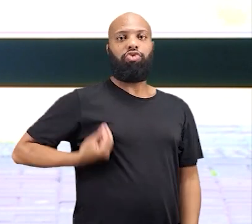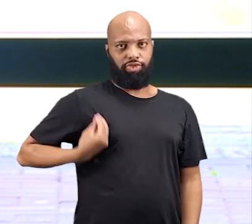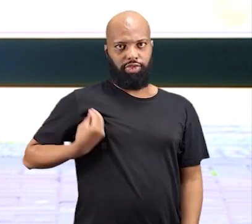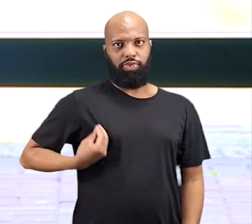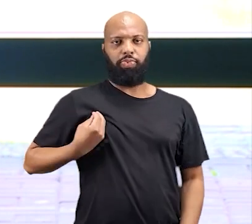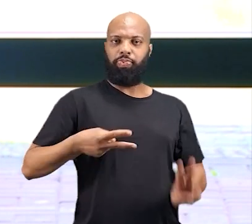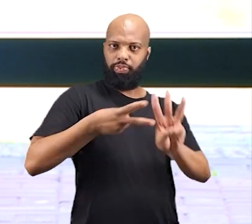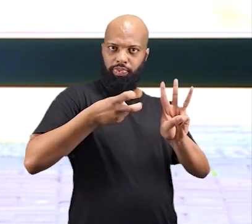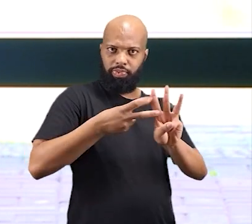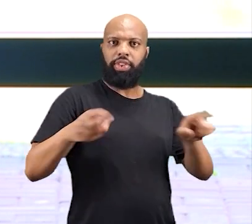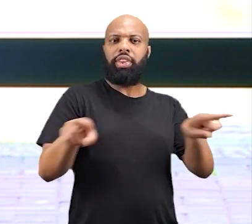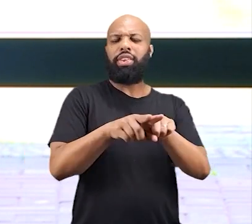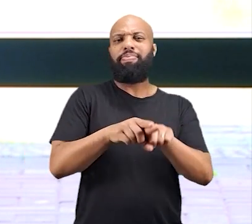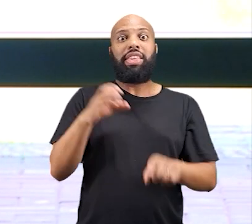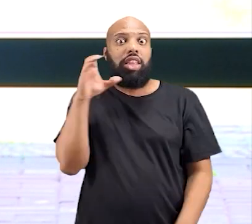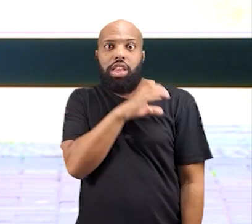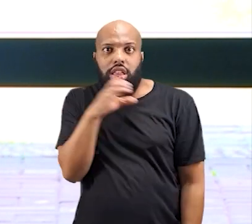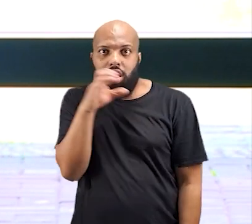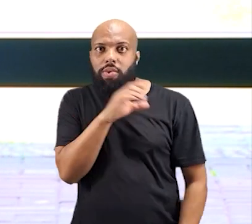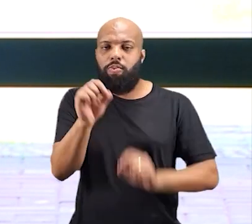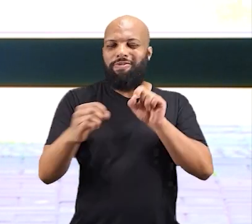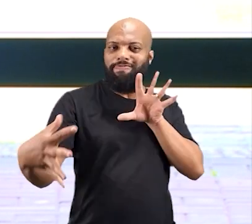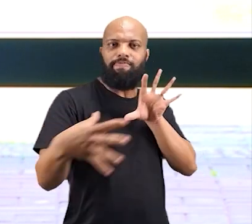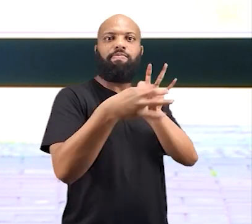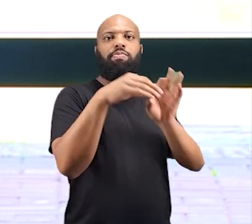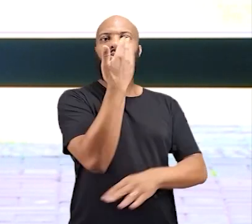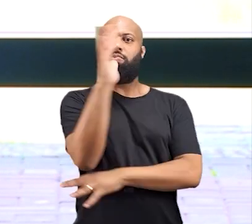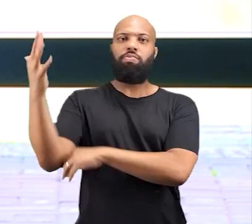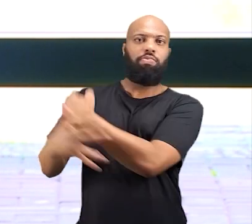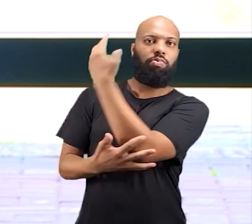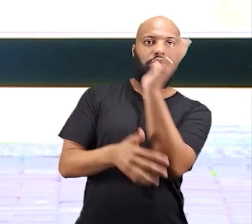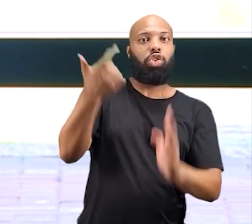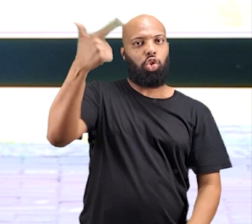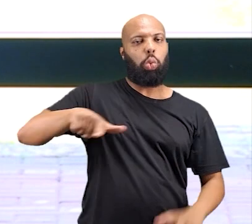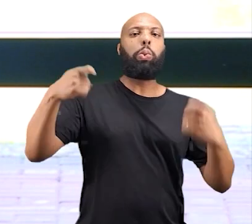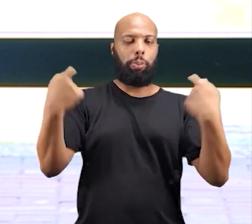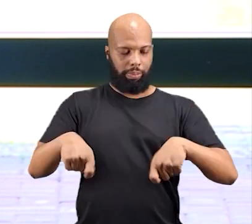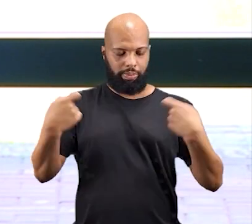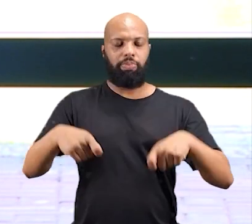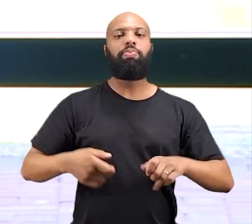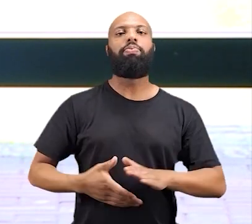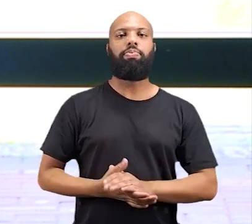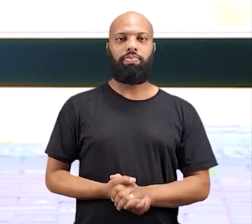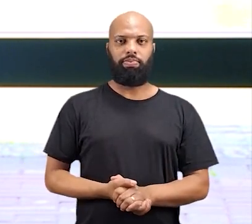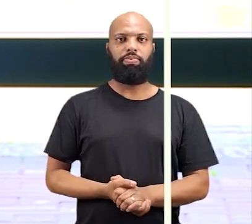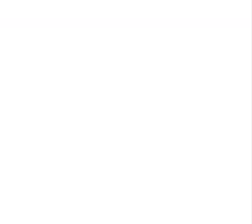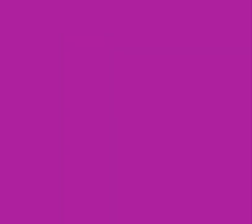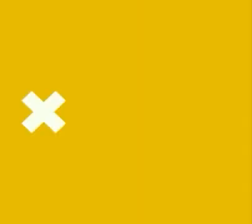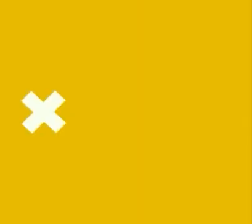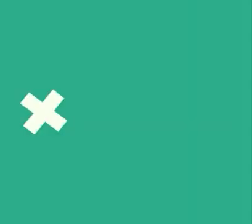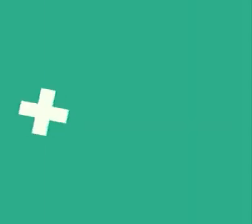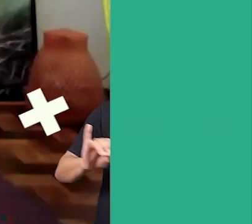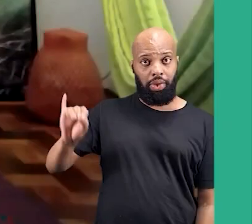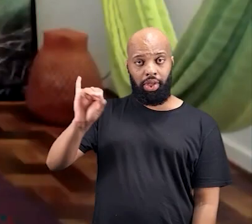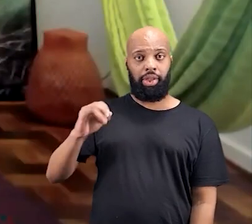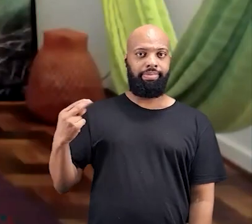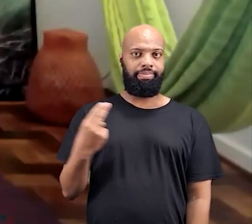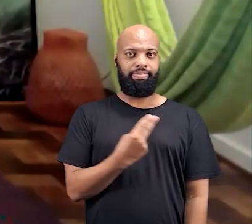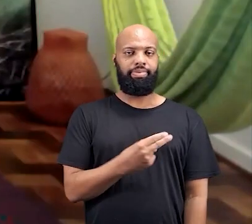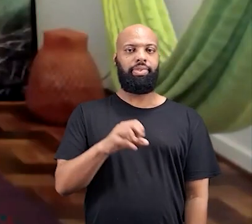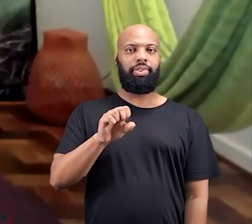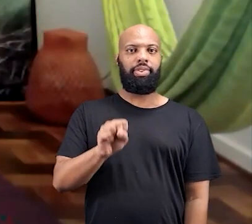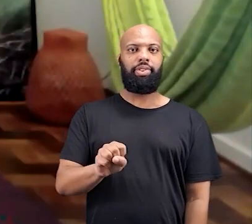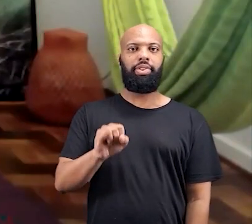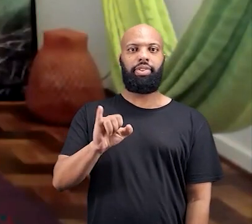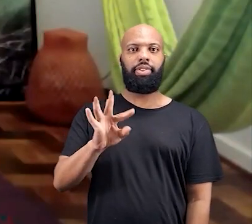com o propósito de sensibilizar para um urgente resgate da conexão com a natureza Olá,